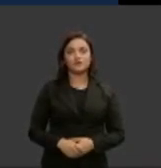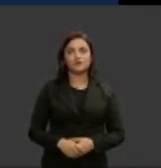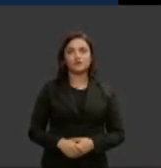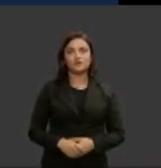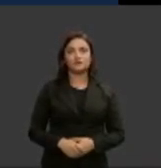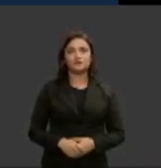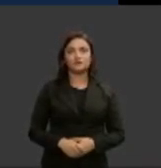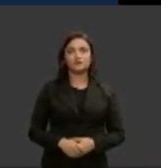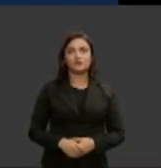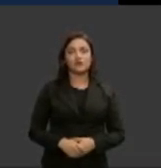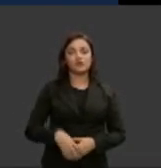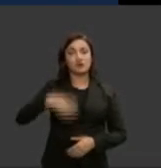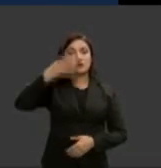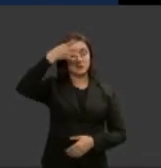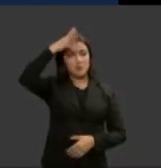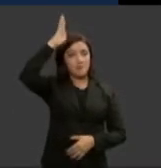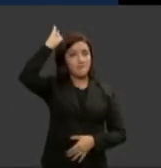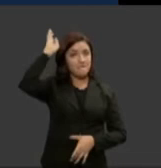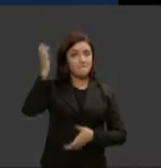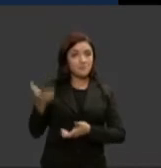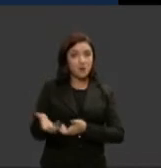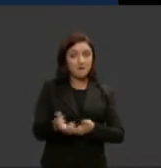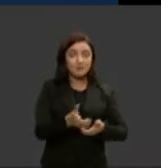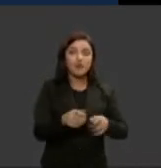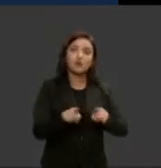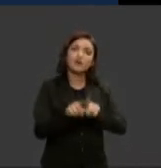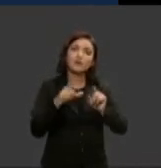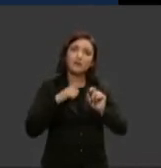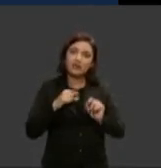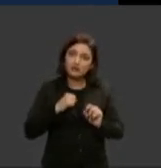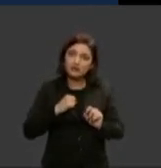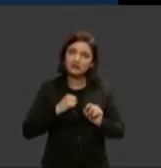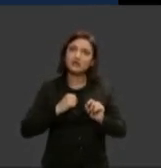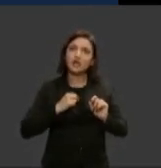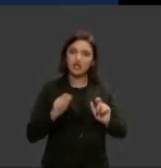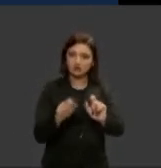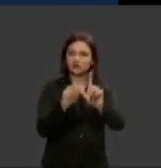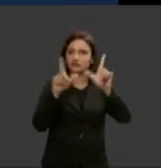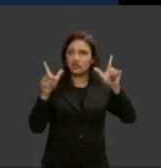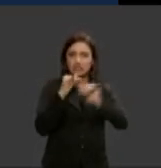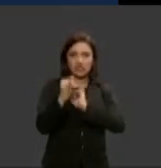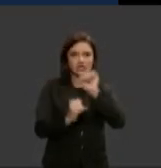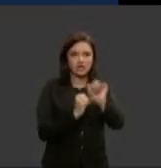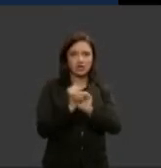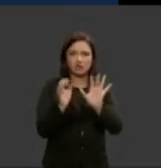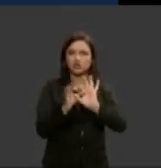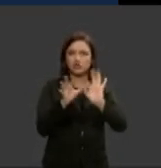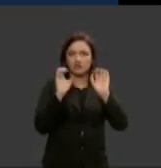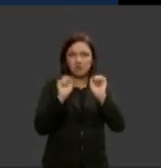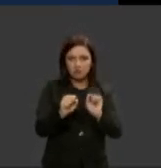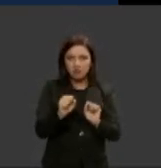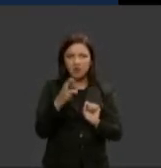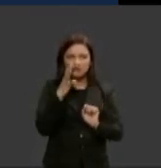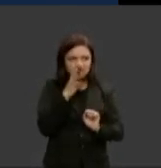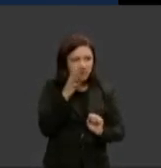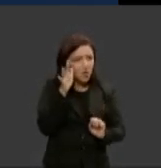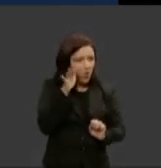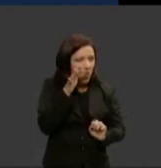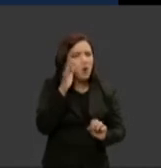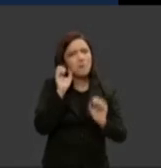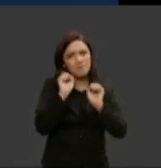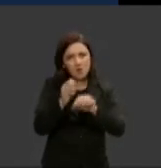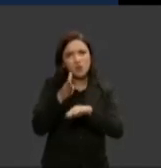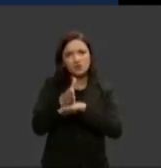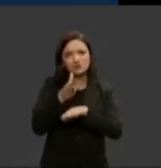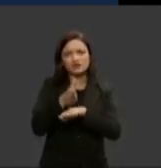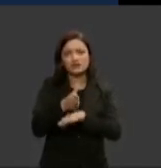relação ao corpo de bombeiros também existe esse acesso que é público qualquer cidadão interessado pode acessar na página do MJ